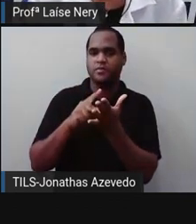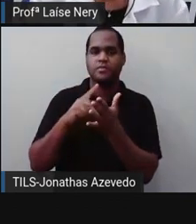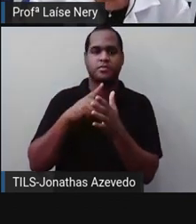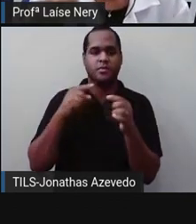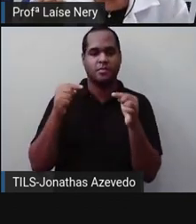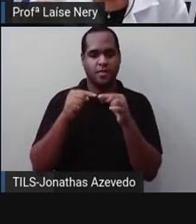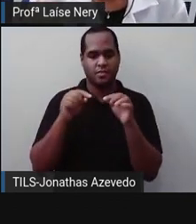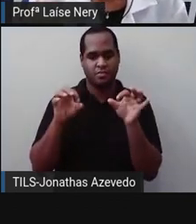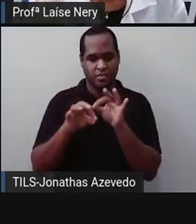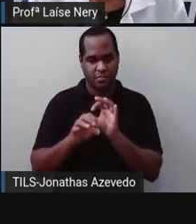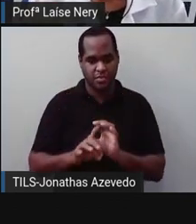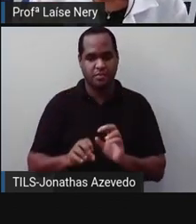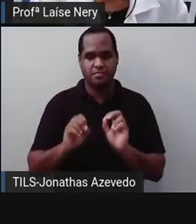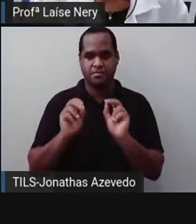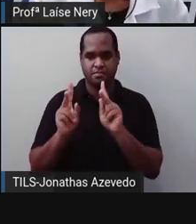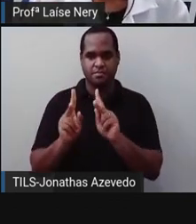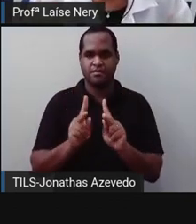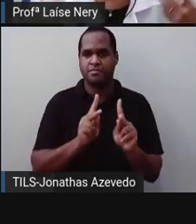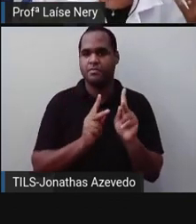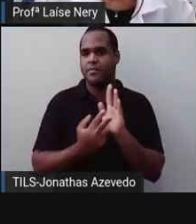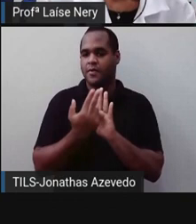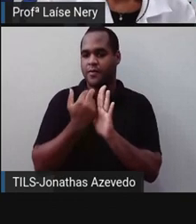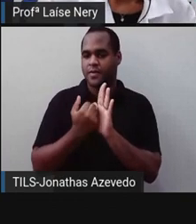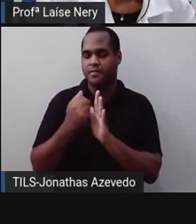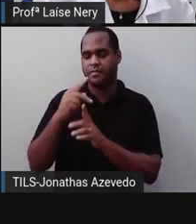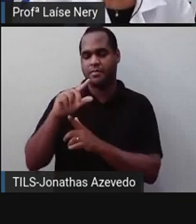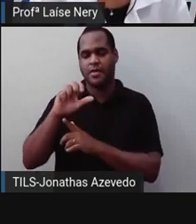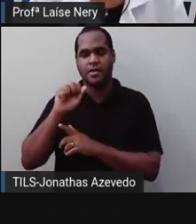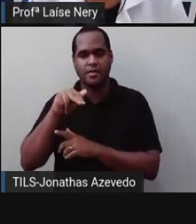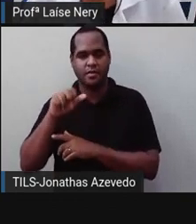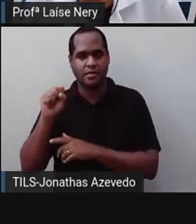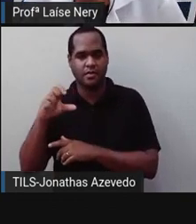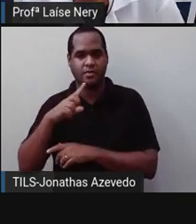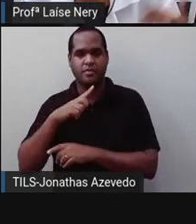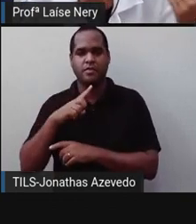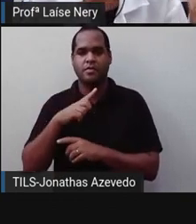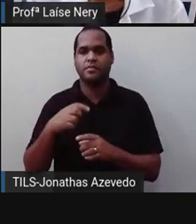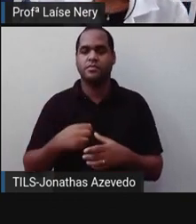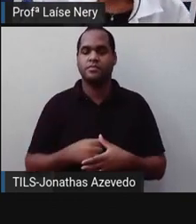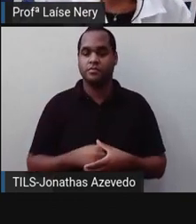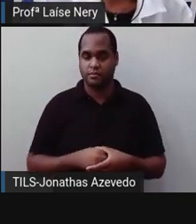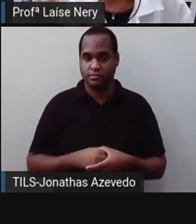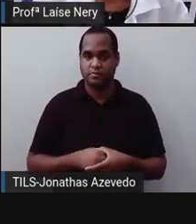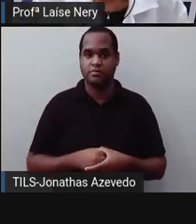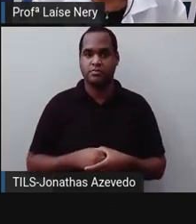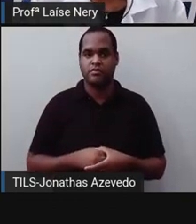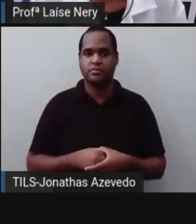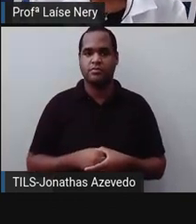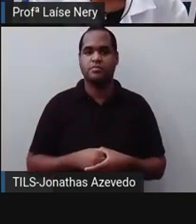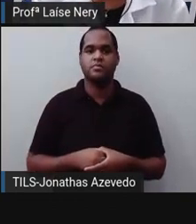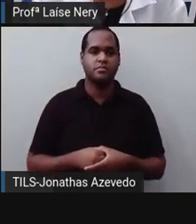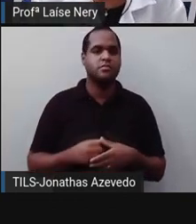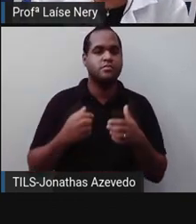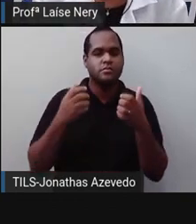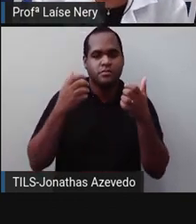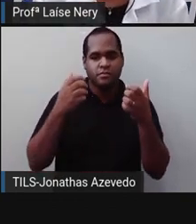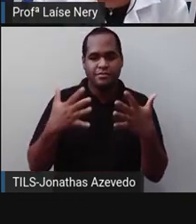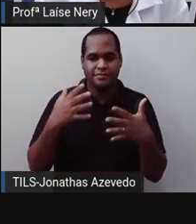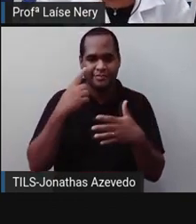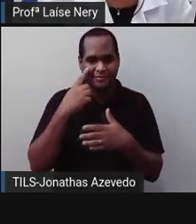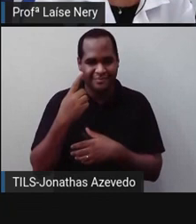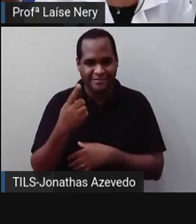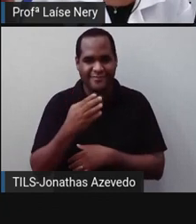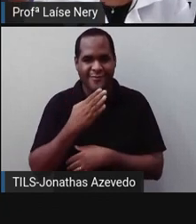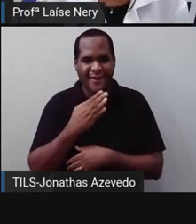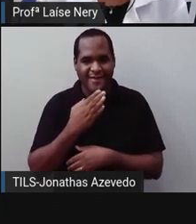Lembra que nós já estudamos figuras planas? Quadrado, triângulo, retângulo e círculo. Nós conhecemos